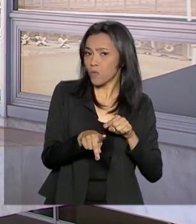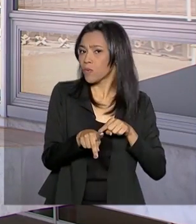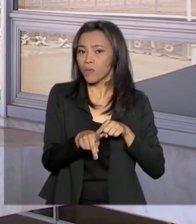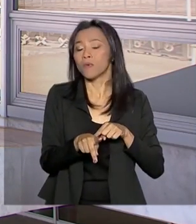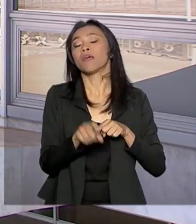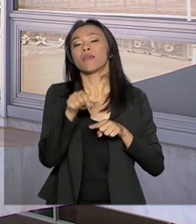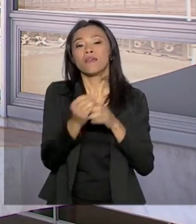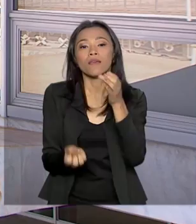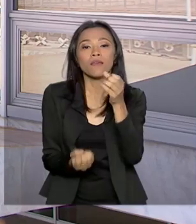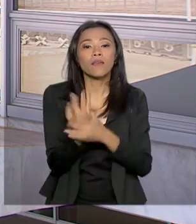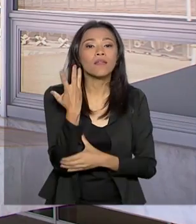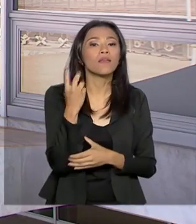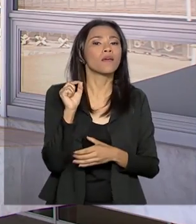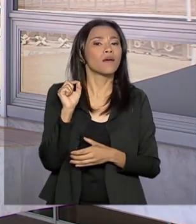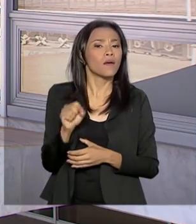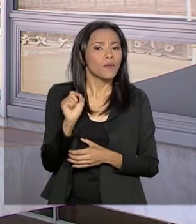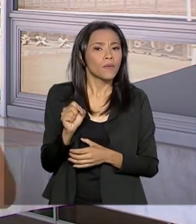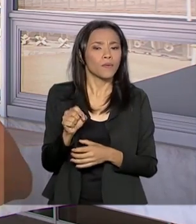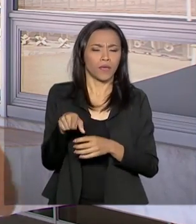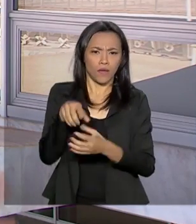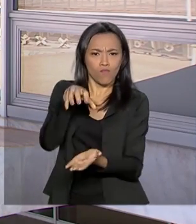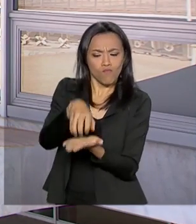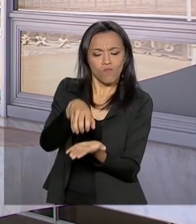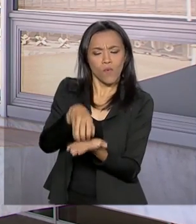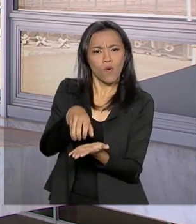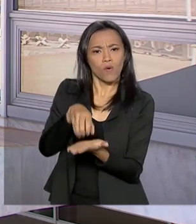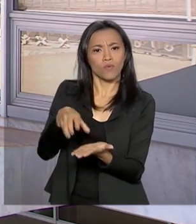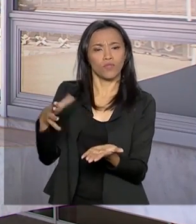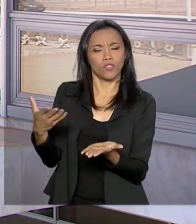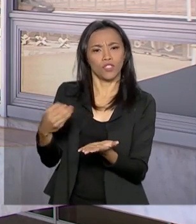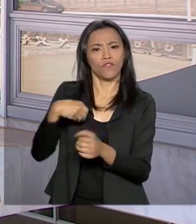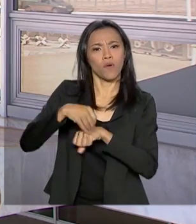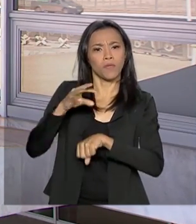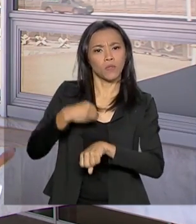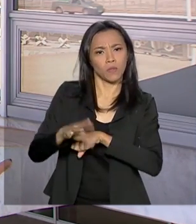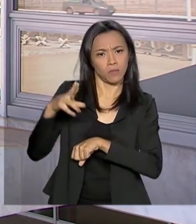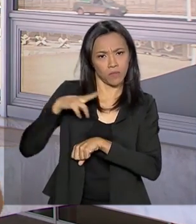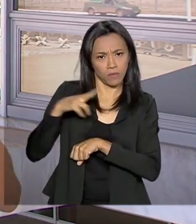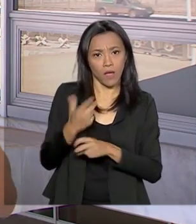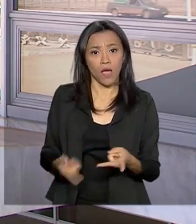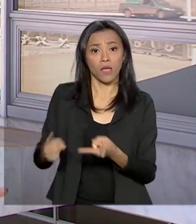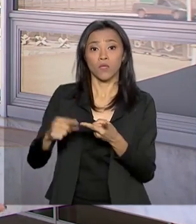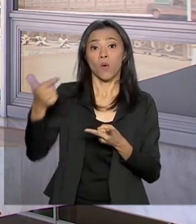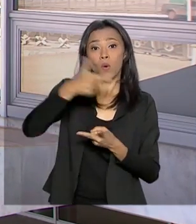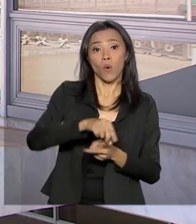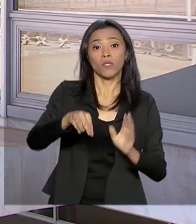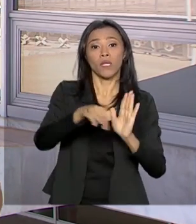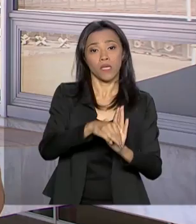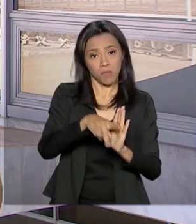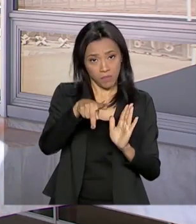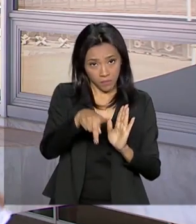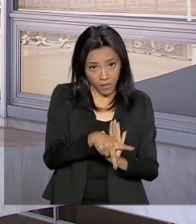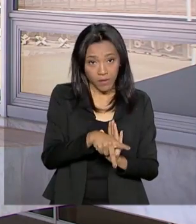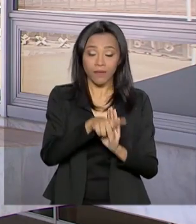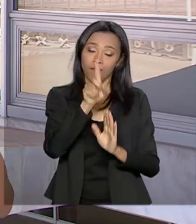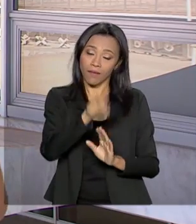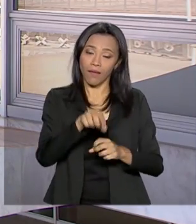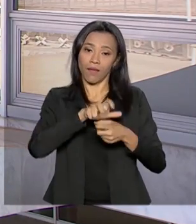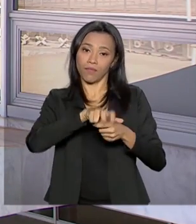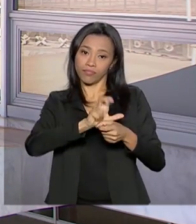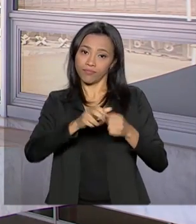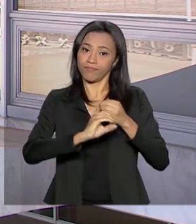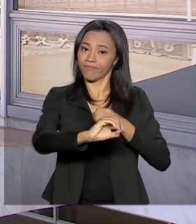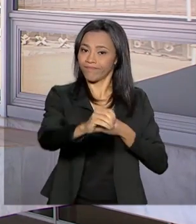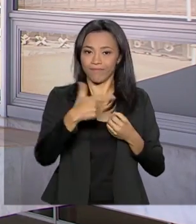o órgão de proteção de dados pessoais. Aquela outra MP que falava do setor de saneamento, do marco regulatório do saneamento básico. Não